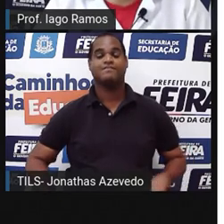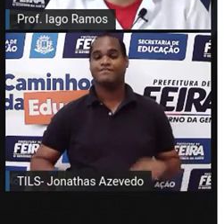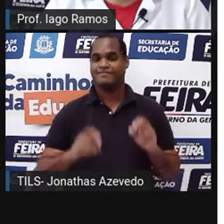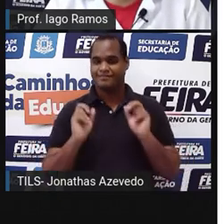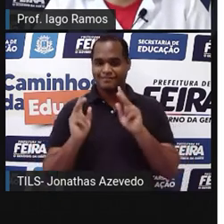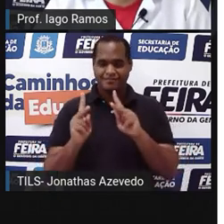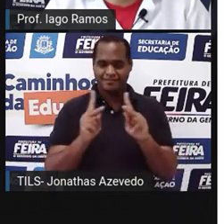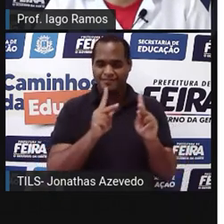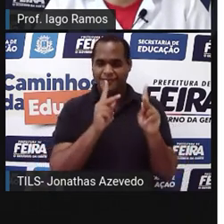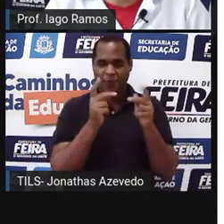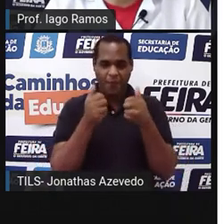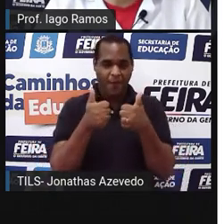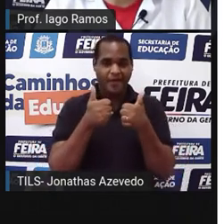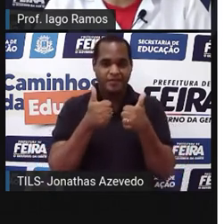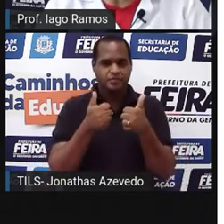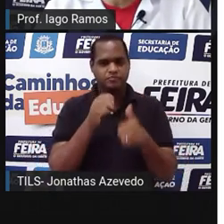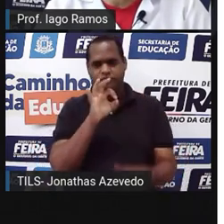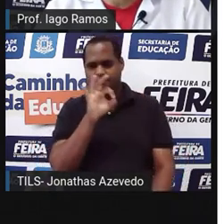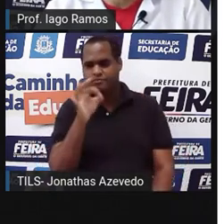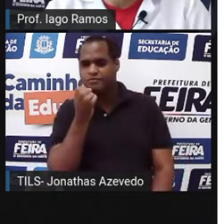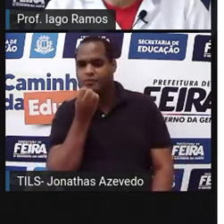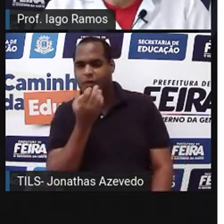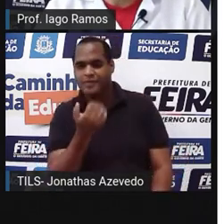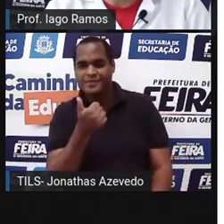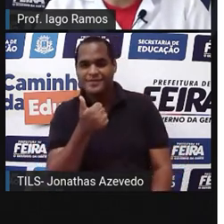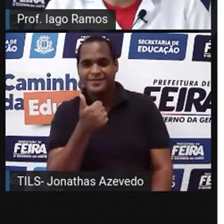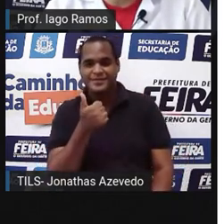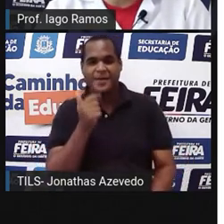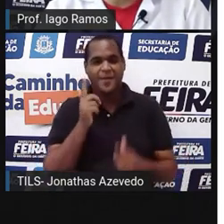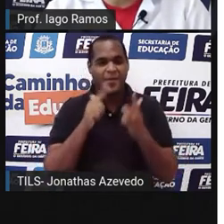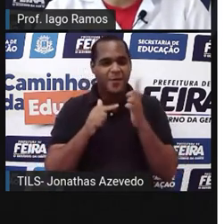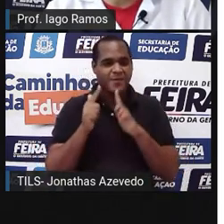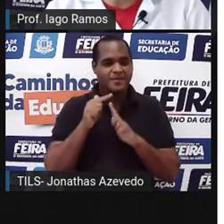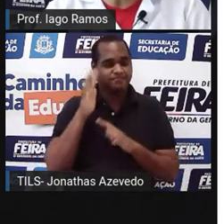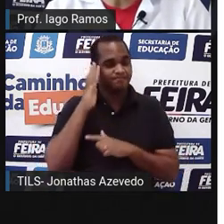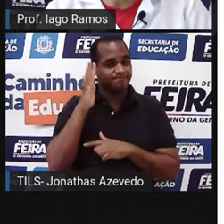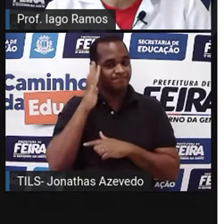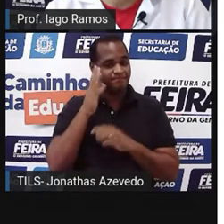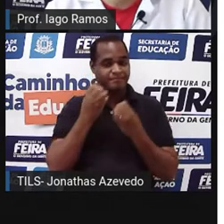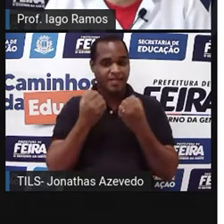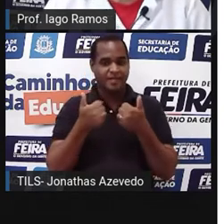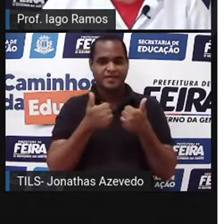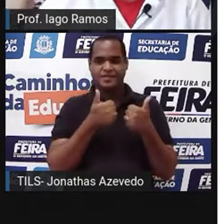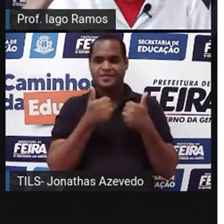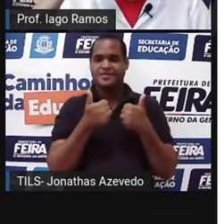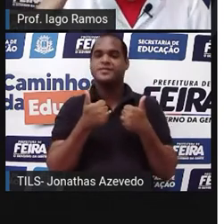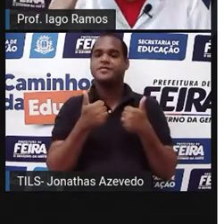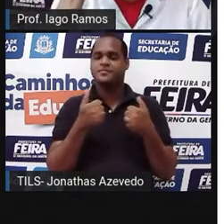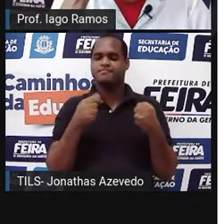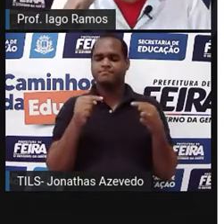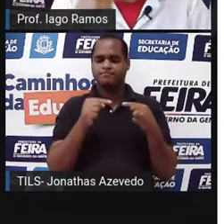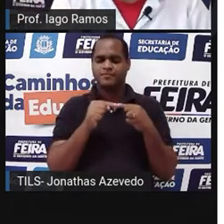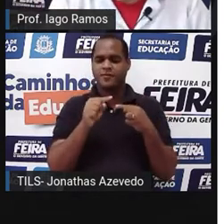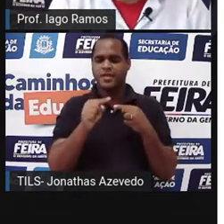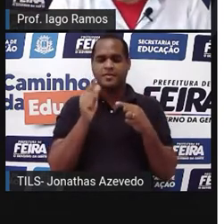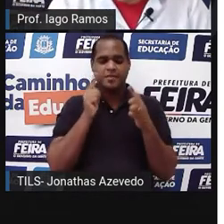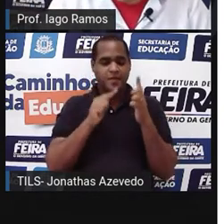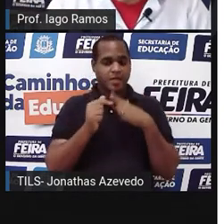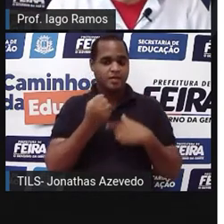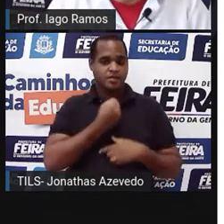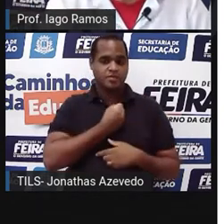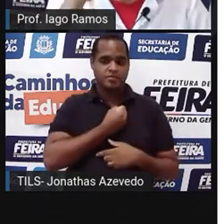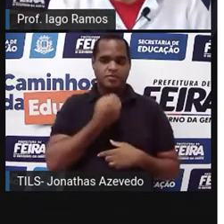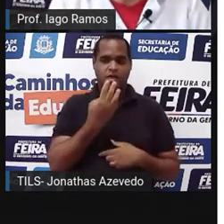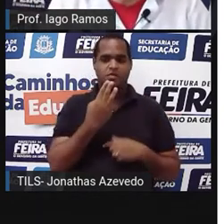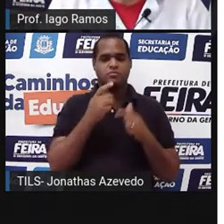Prontinho. Beleza? Conseguiu pensar nisso daí? Se você disse número 3 a